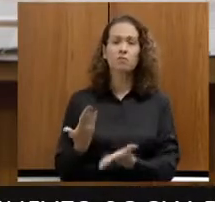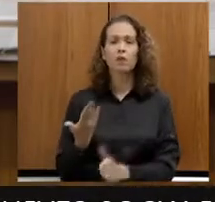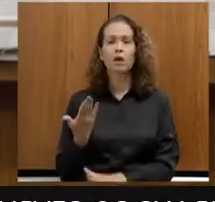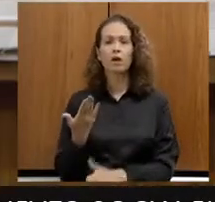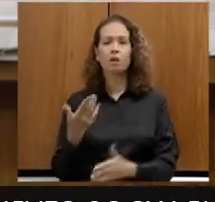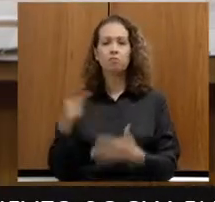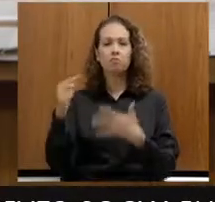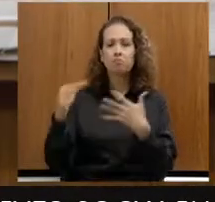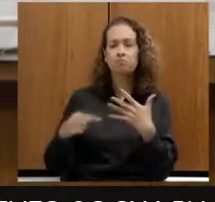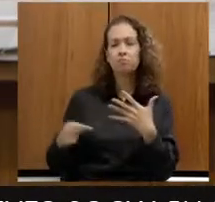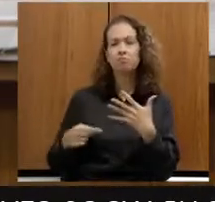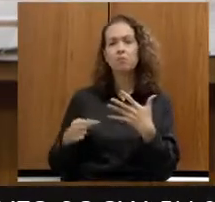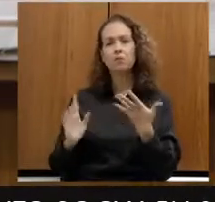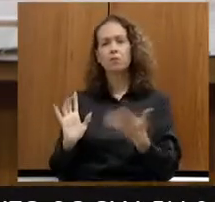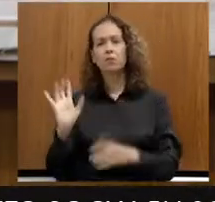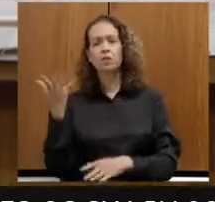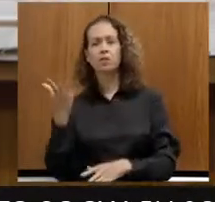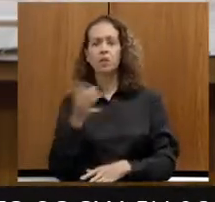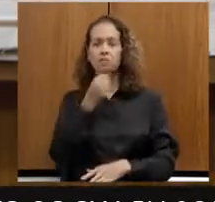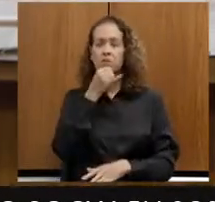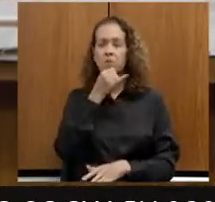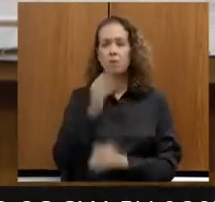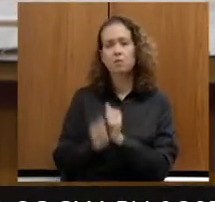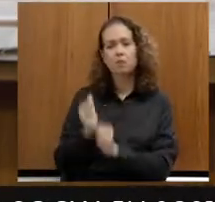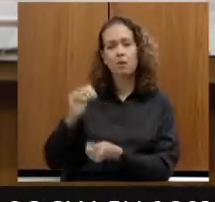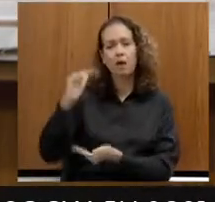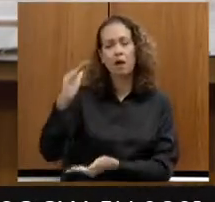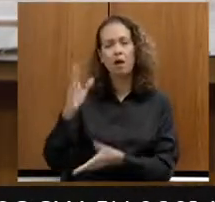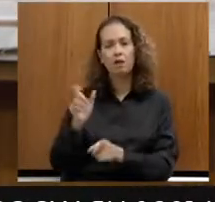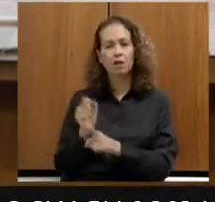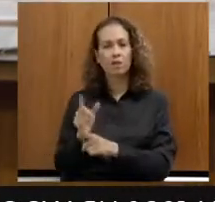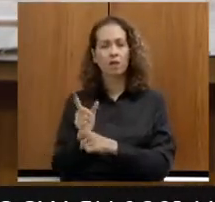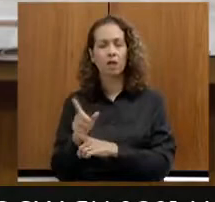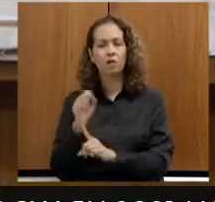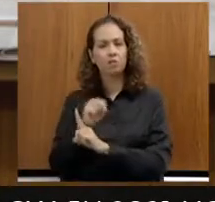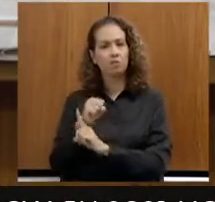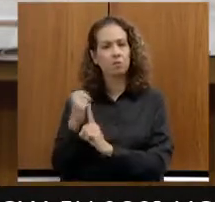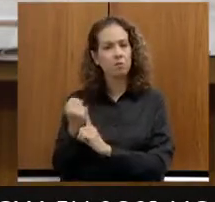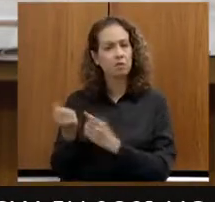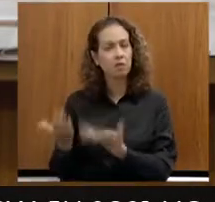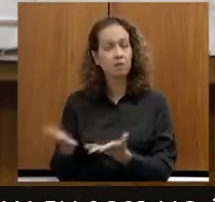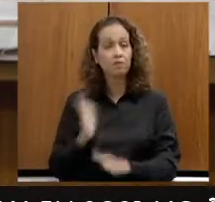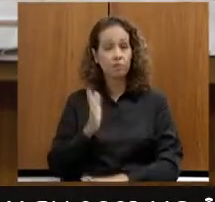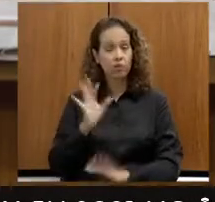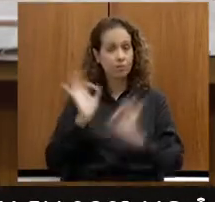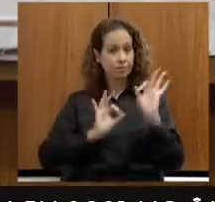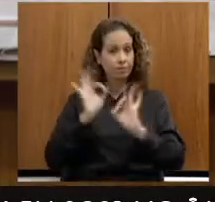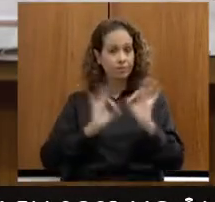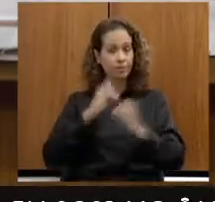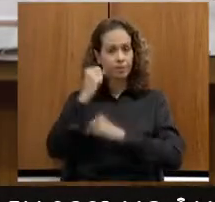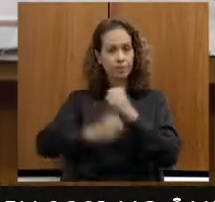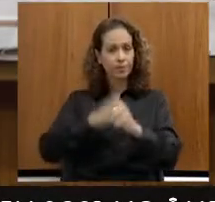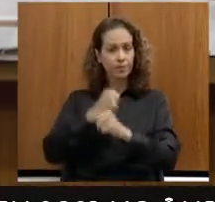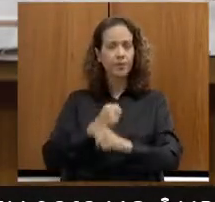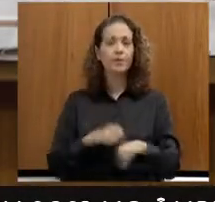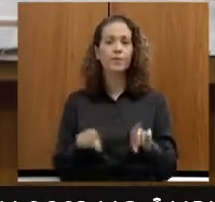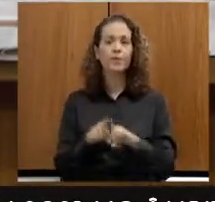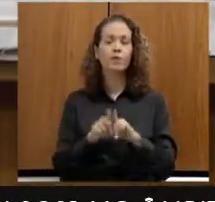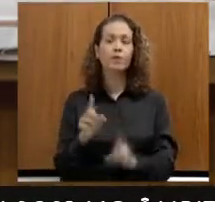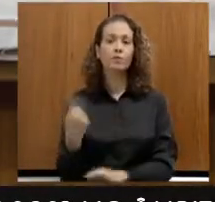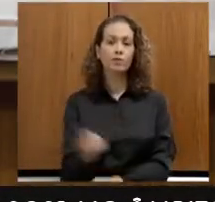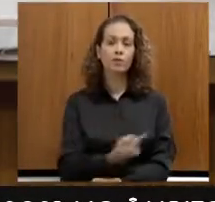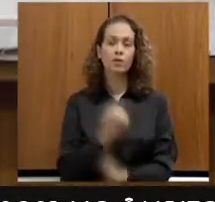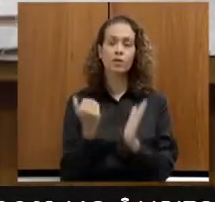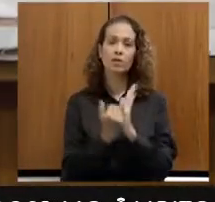eventualidade, como cestas básicas, aluguel social. Então, isso já está programado para o ano que vem. E também nós vamos